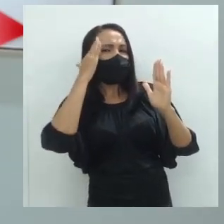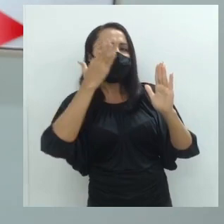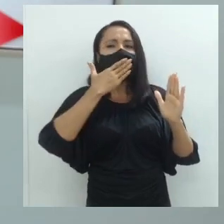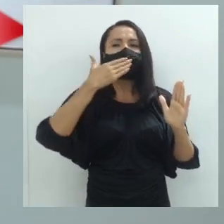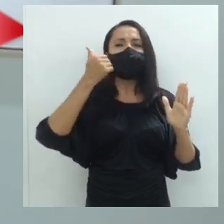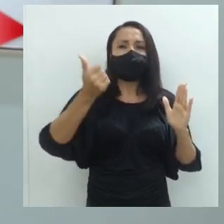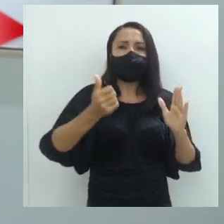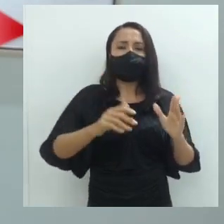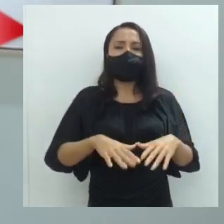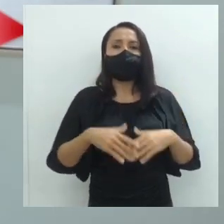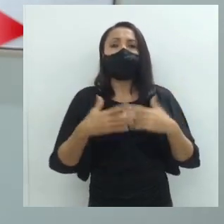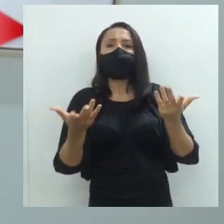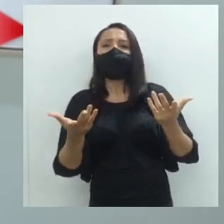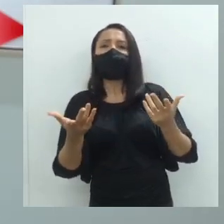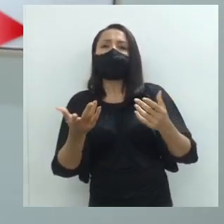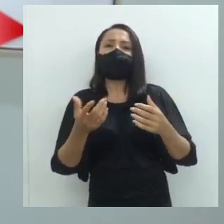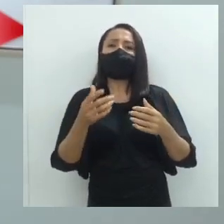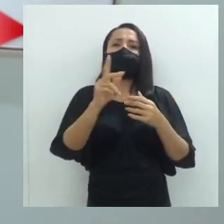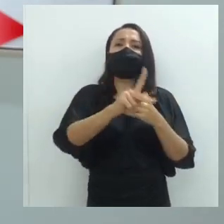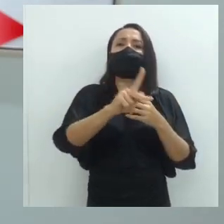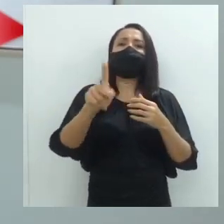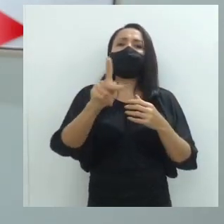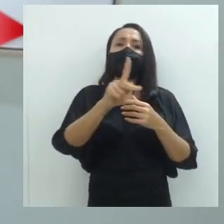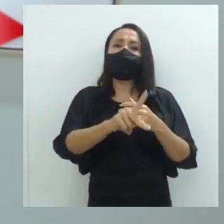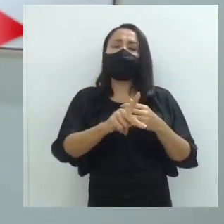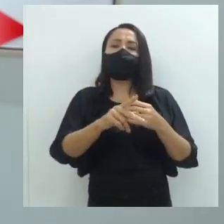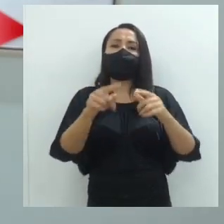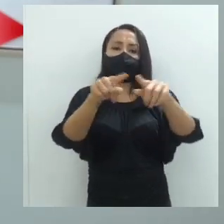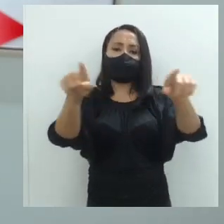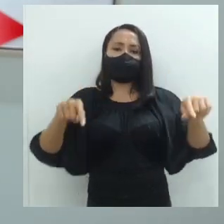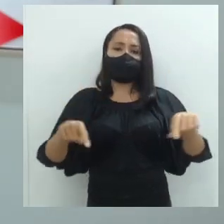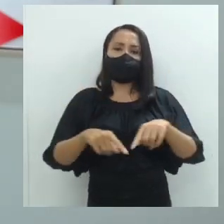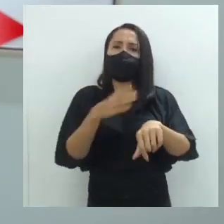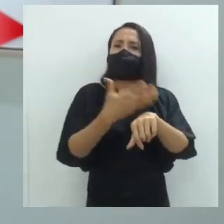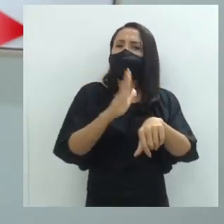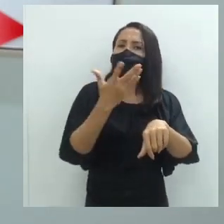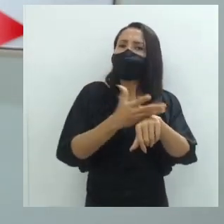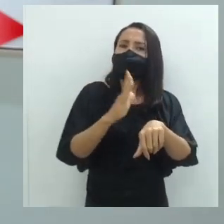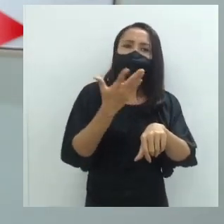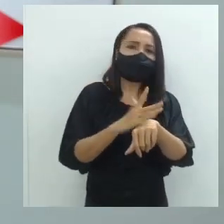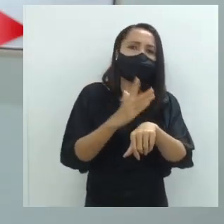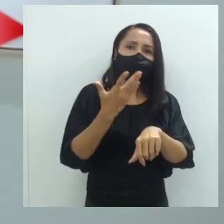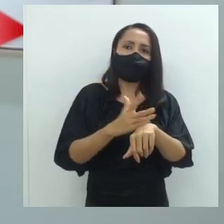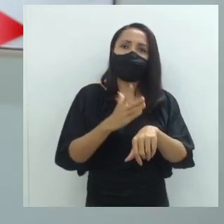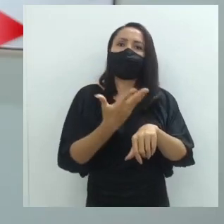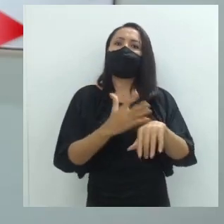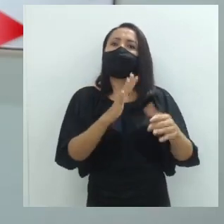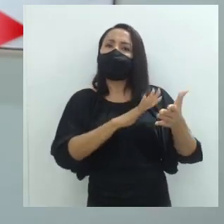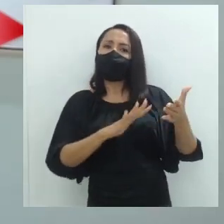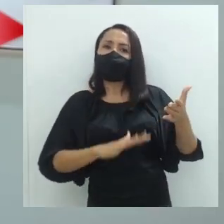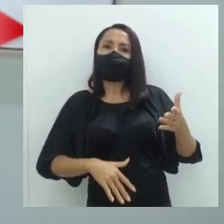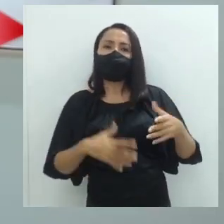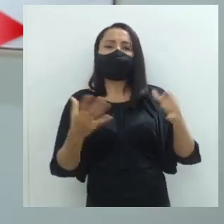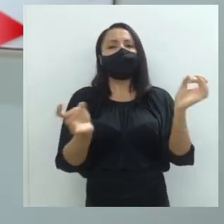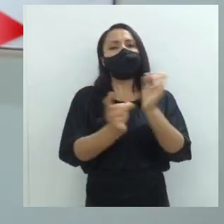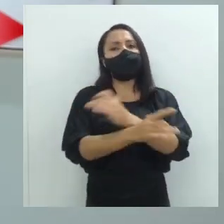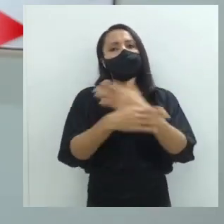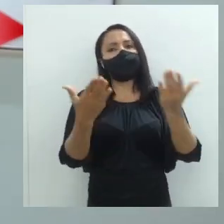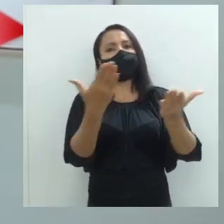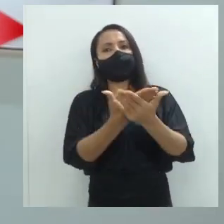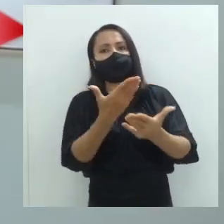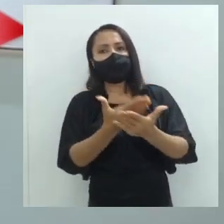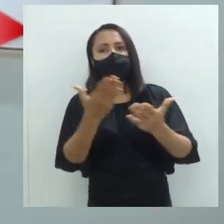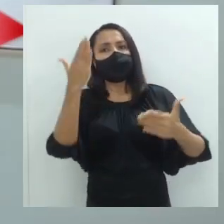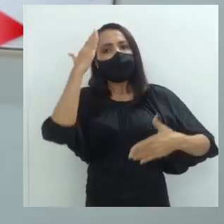não dito. Que tal fazer com o seu professor em sala de aula um exercício sobre o não dito? E eu finalizo a aula